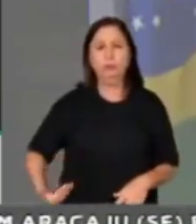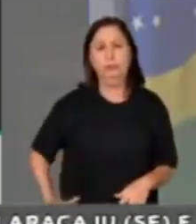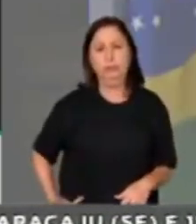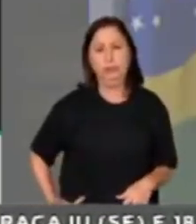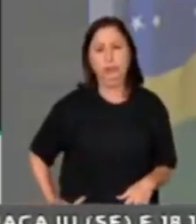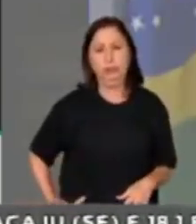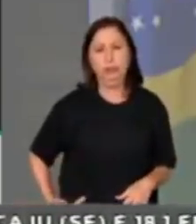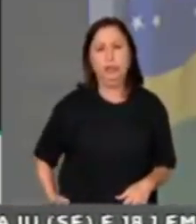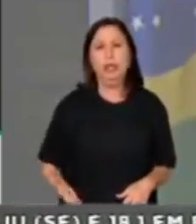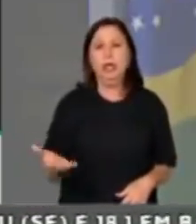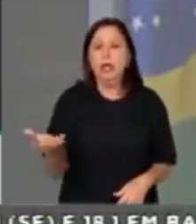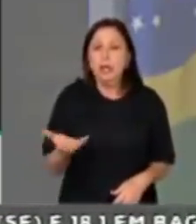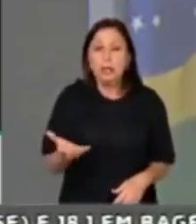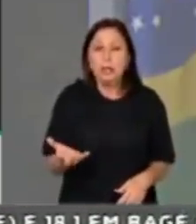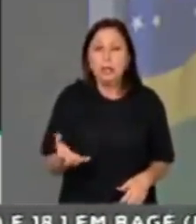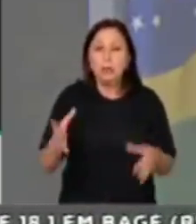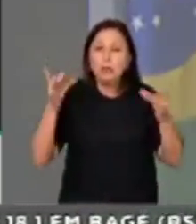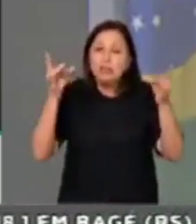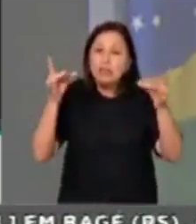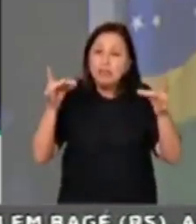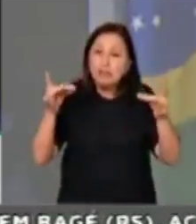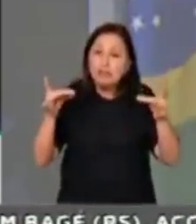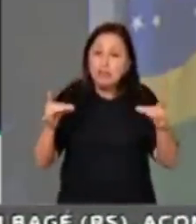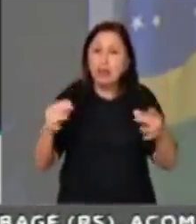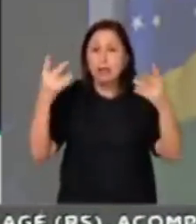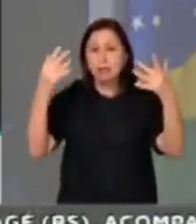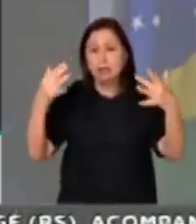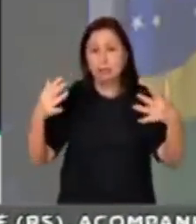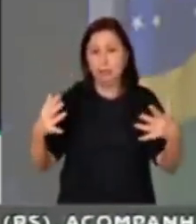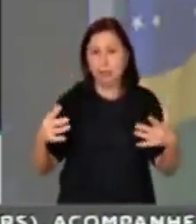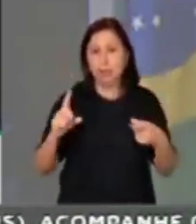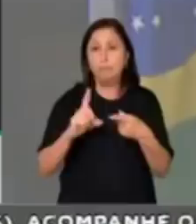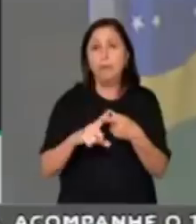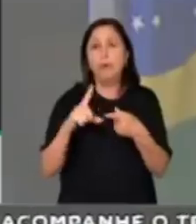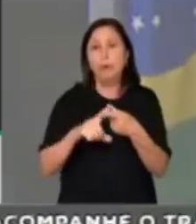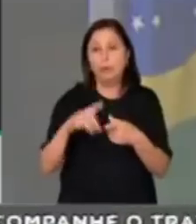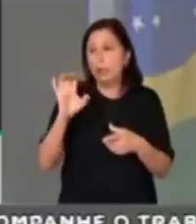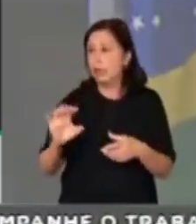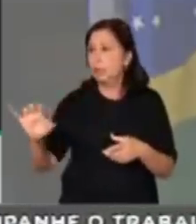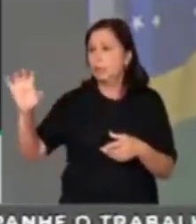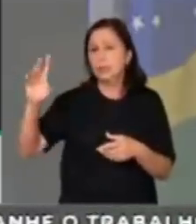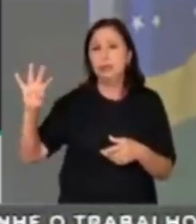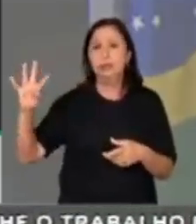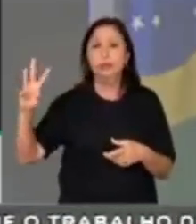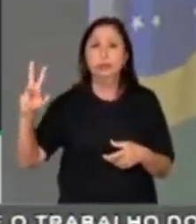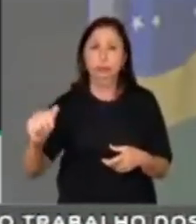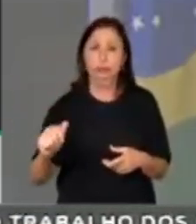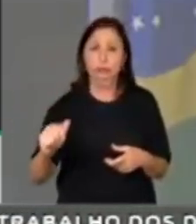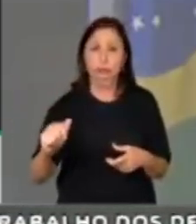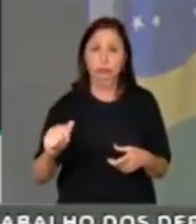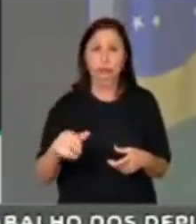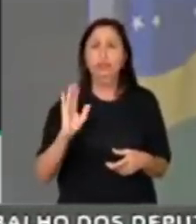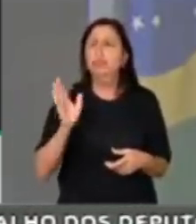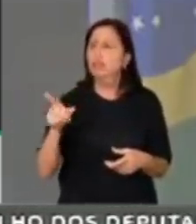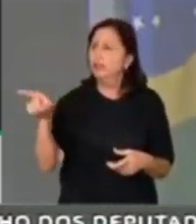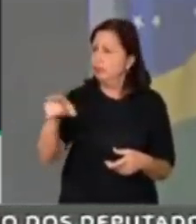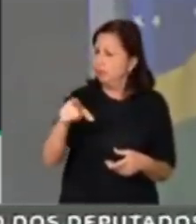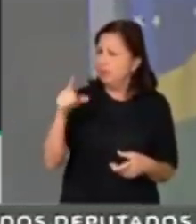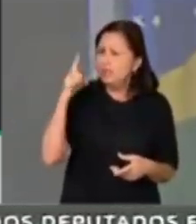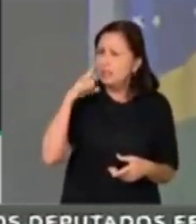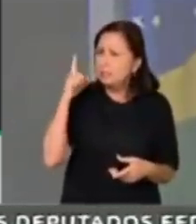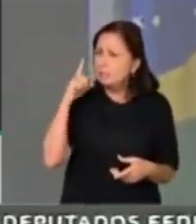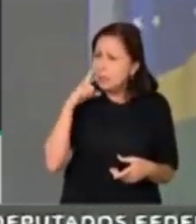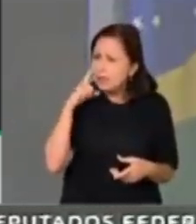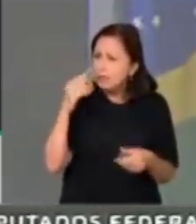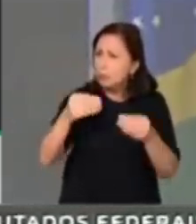cada estado dos senhores deve ficar de fora da reforma previdenciária. É uma reforma cruel, é uma reforma que prejudica os mais